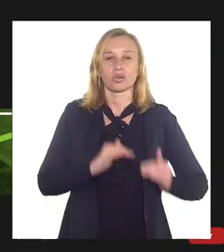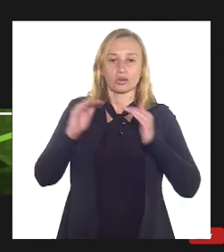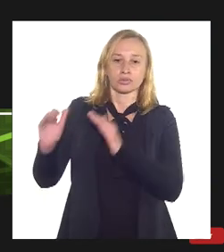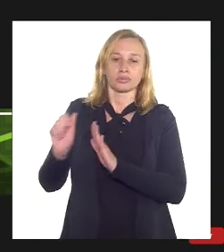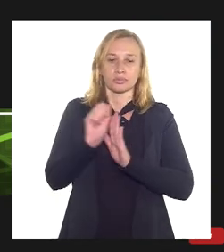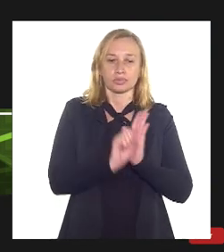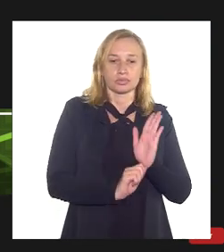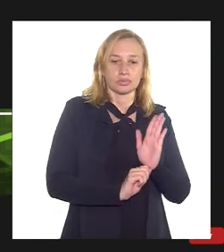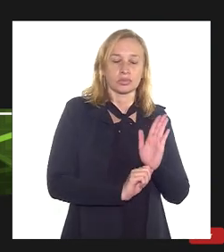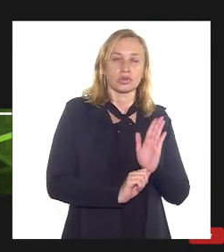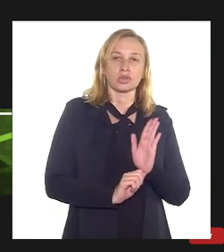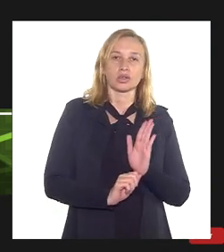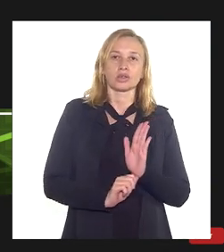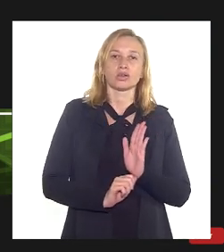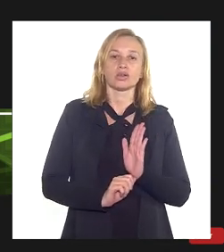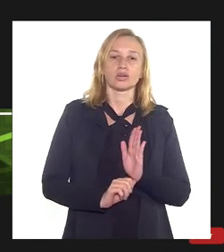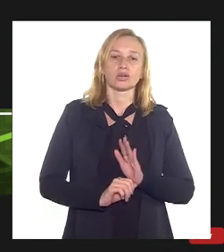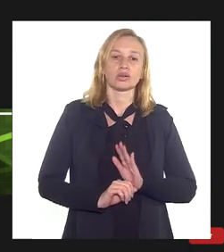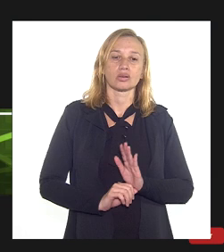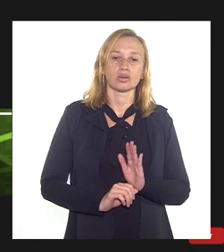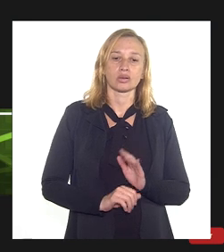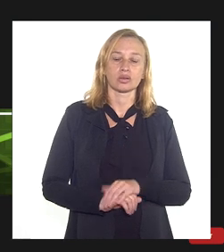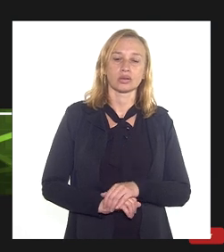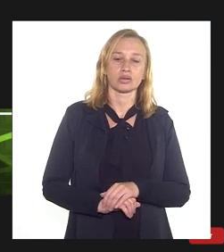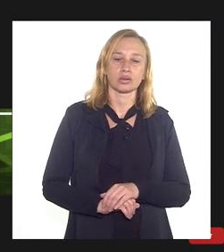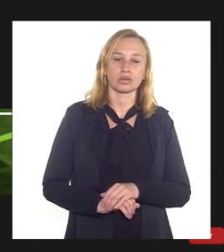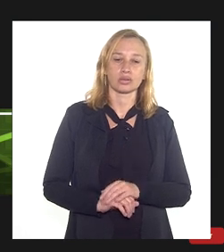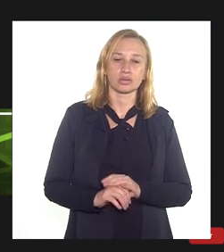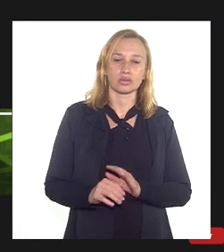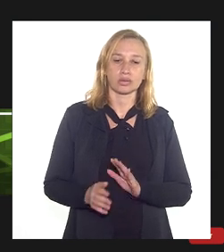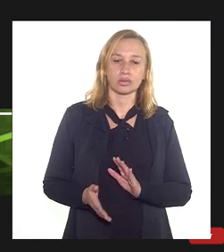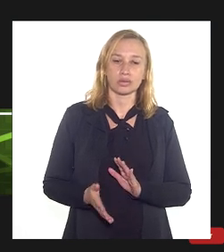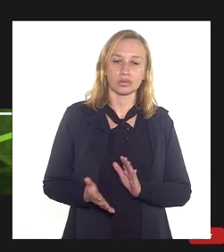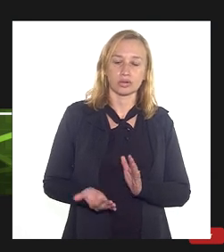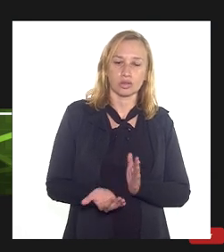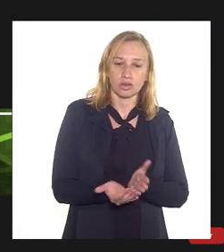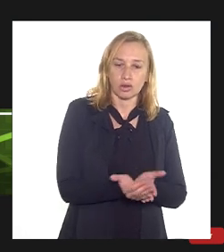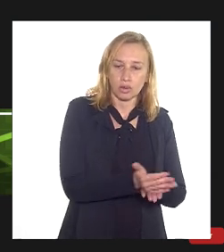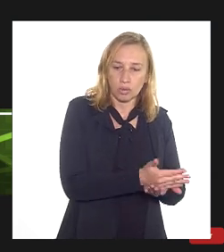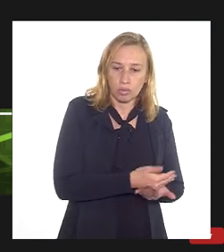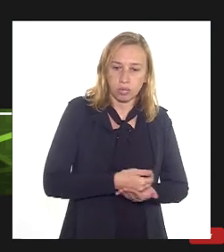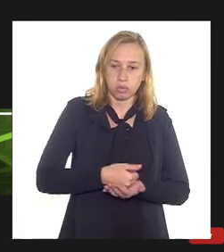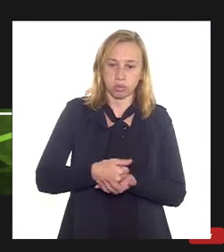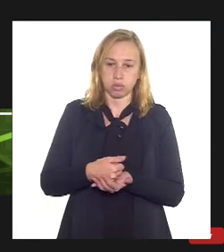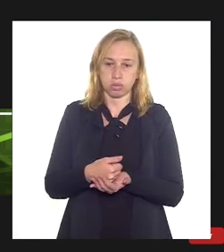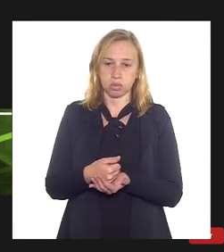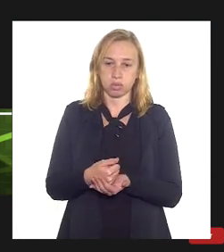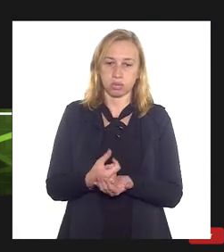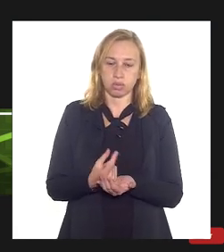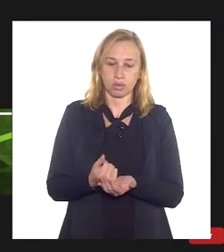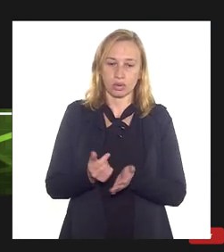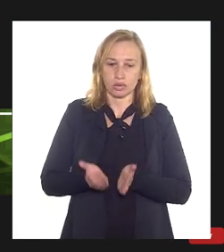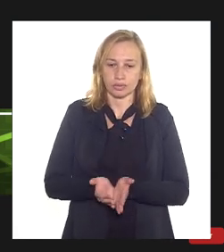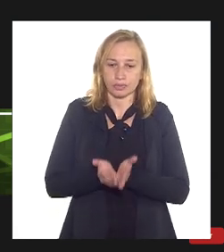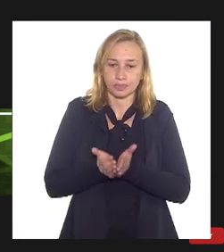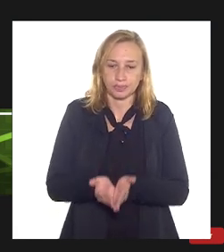terceira subrelatoria sobre o superfatoramento no afrentamento de navios de transporte, navios plataforma